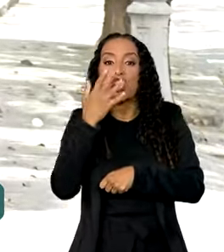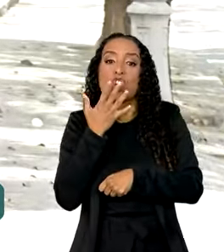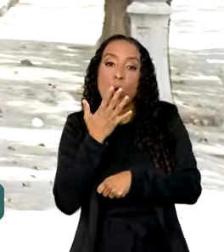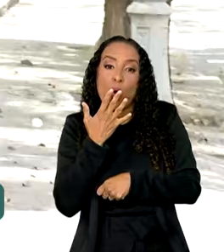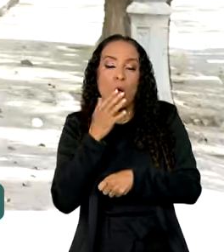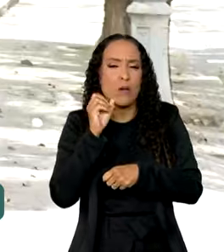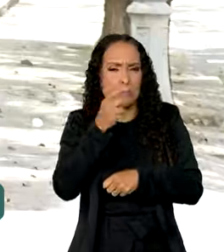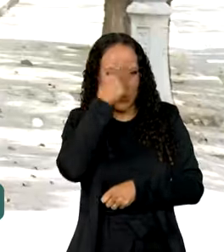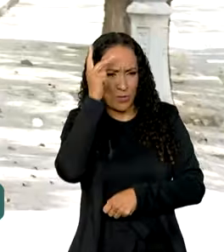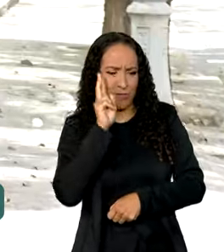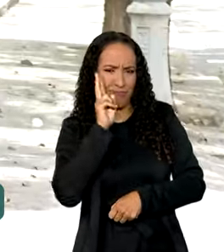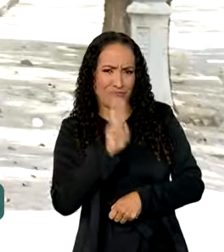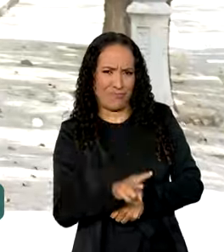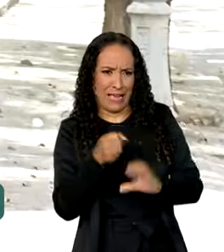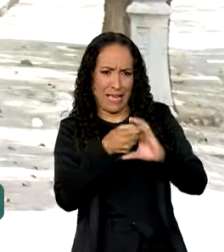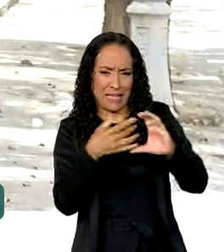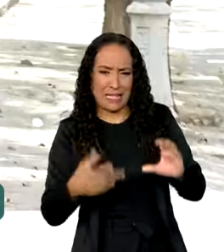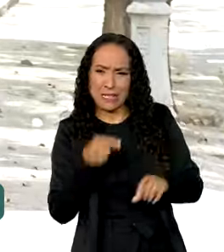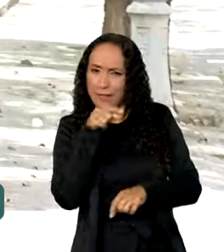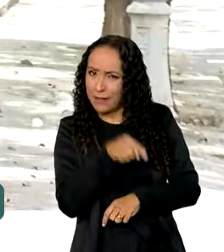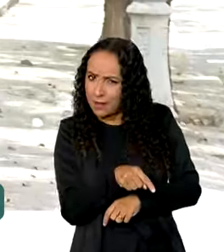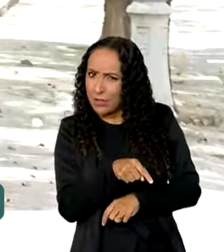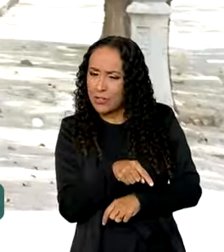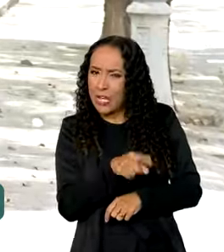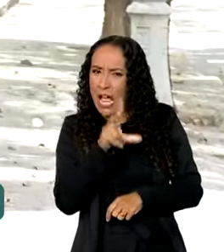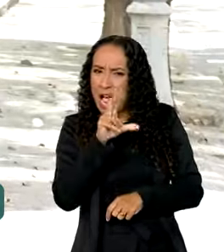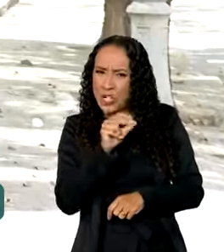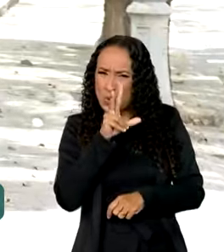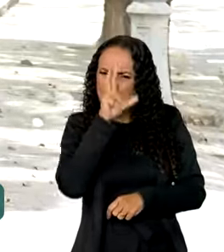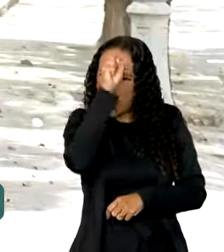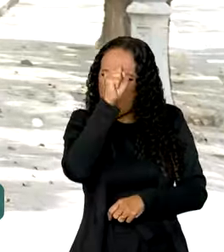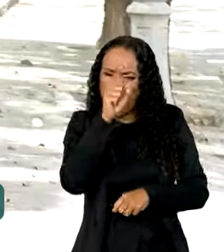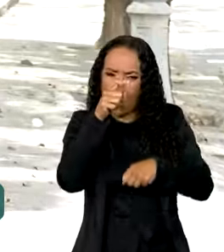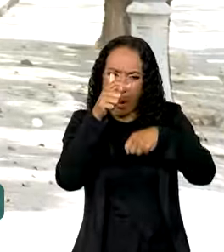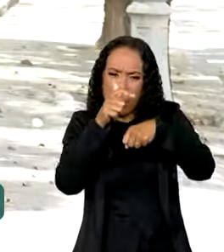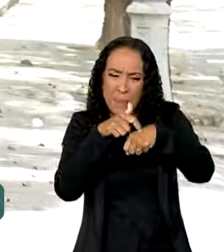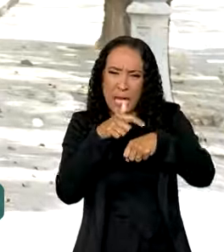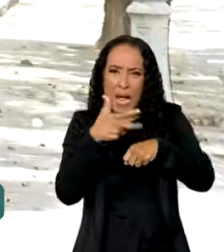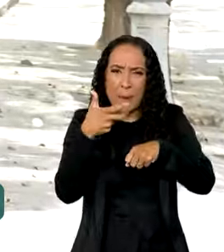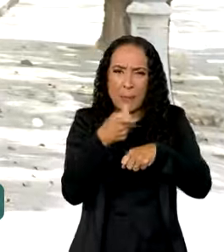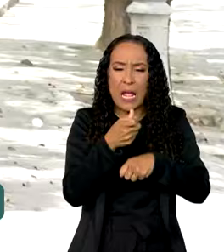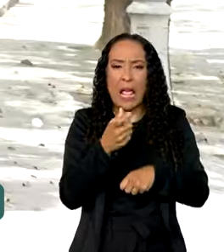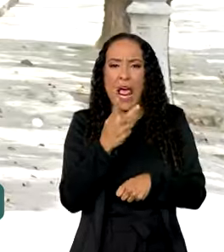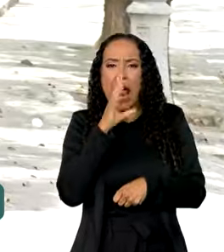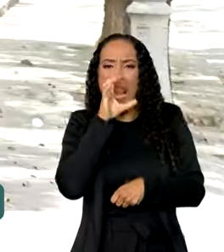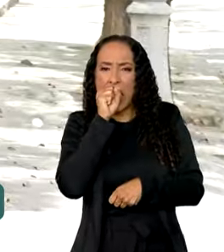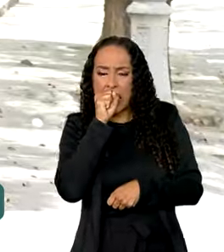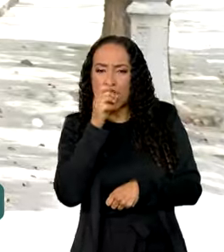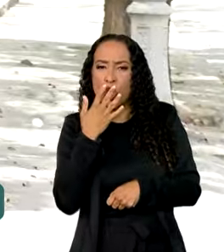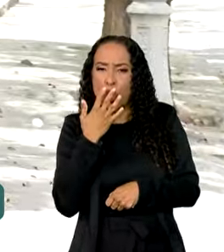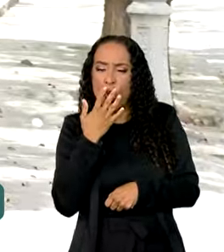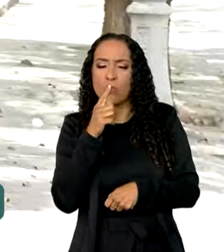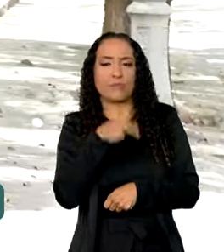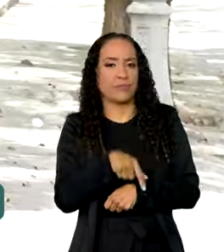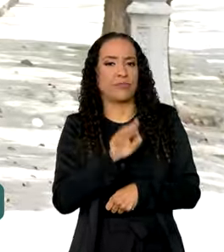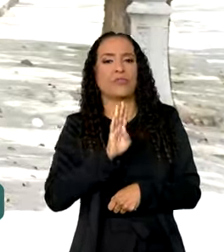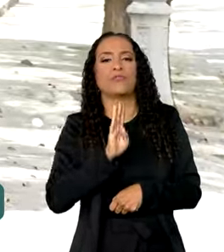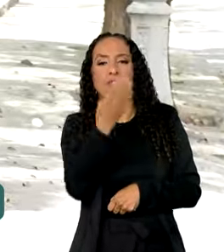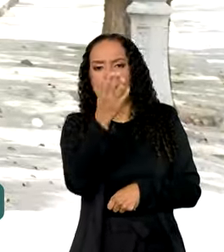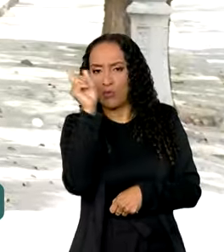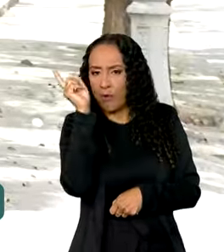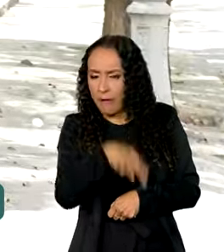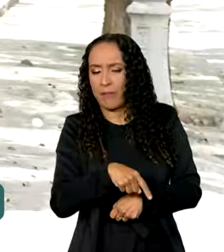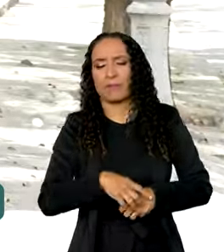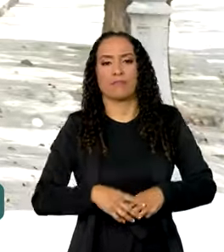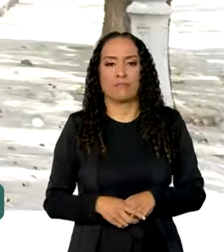consumidor se deparar com essas características, produto azul escuro, botão de aplicação laranja, a chance de ser o produto falsificado